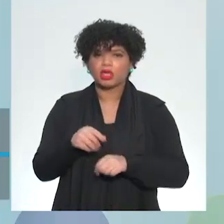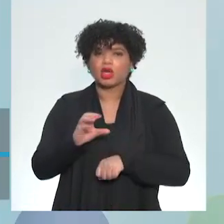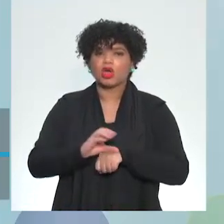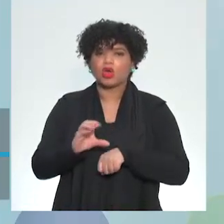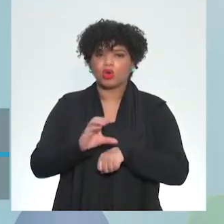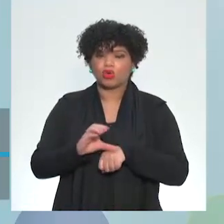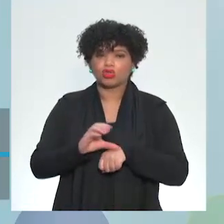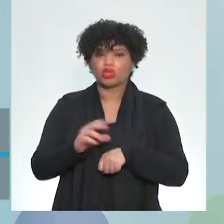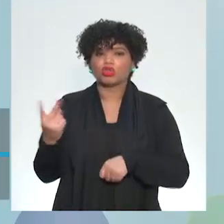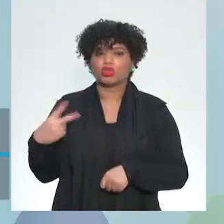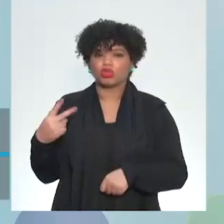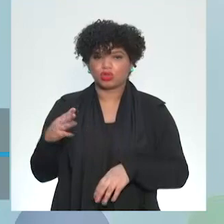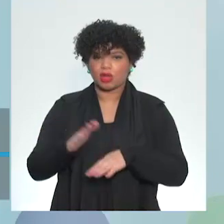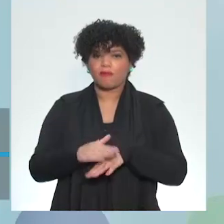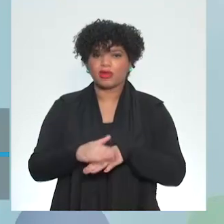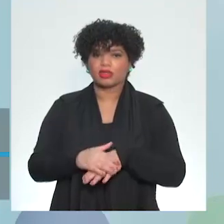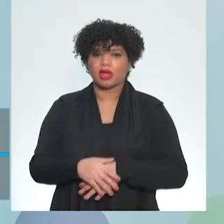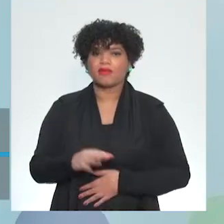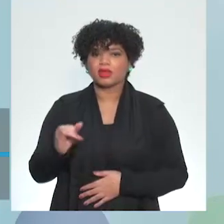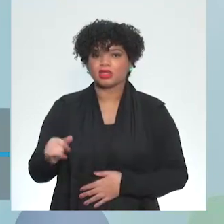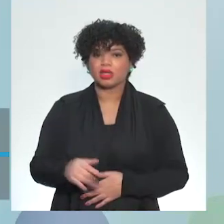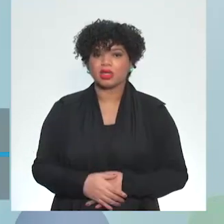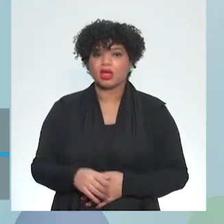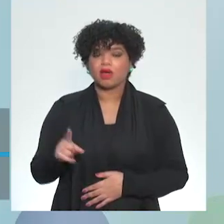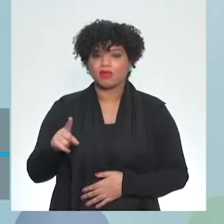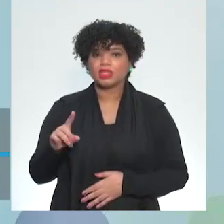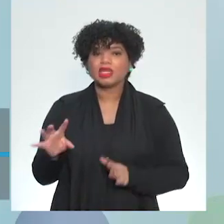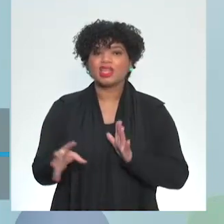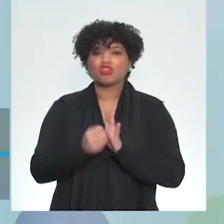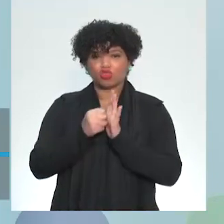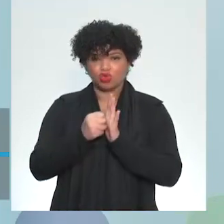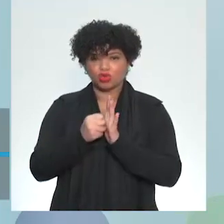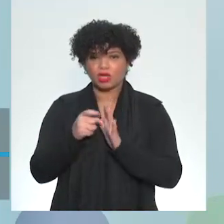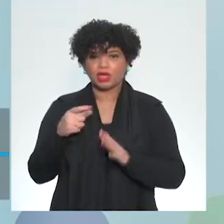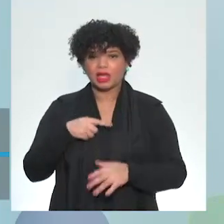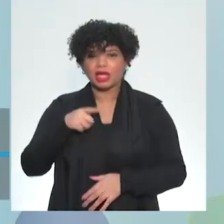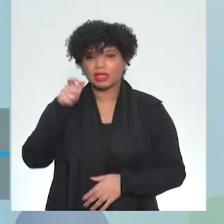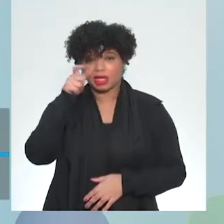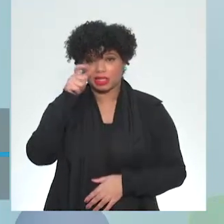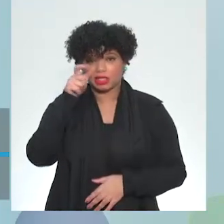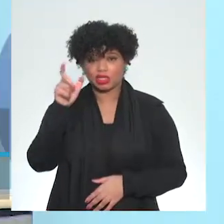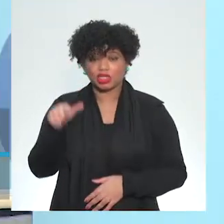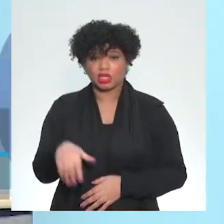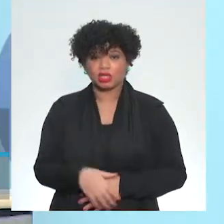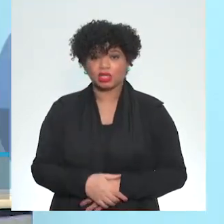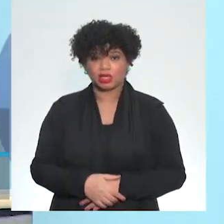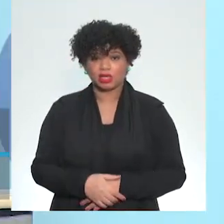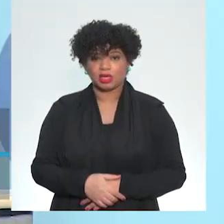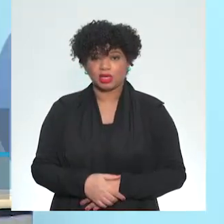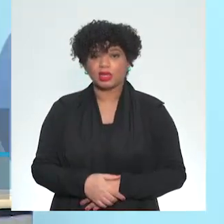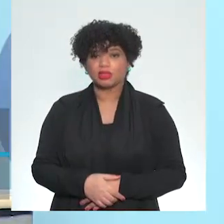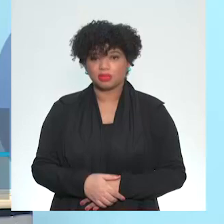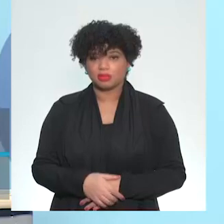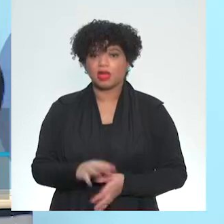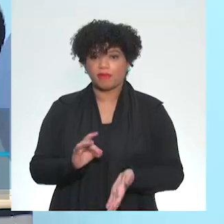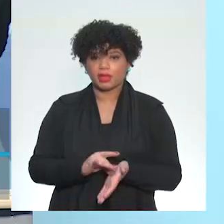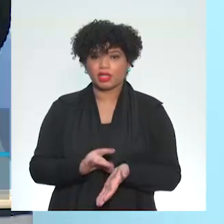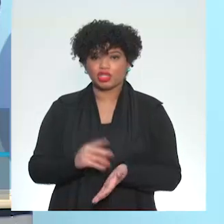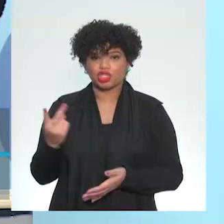inscrevi em você. Chegou um dia, eu falei, Fabiana, você está inscrita em um curso muito interessante. Foi muito legal. falei, obrigada.